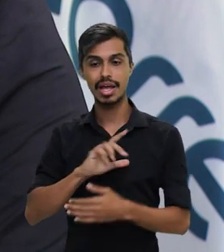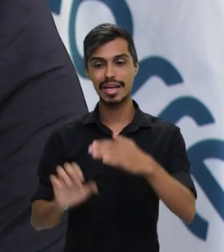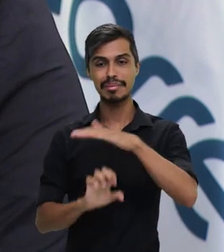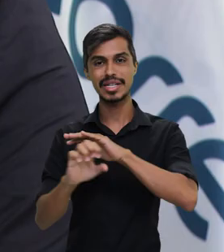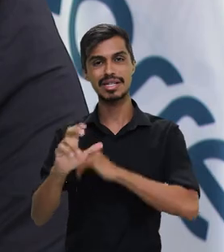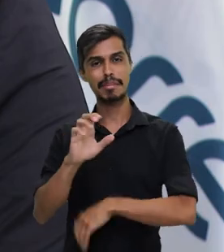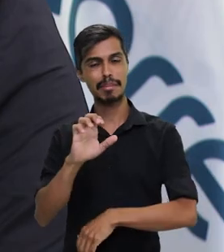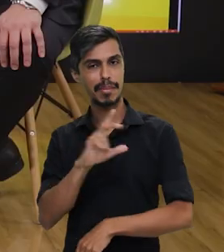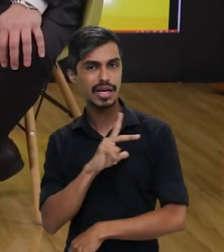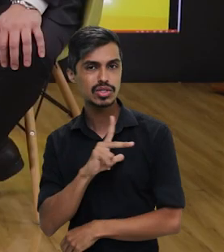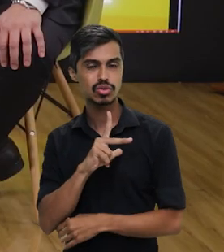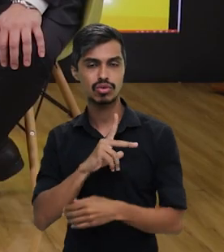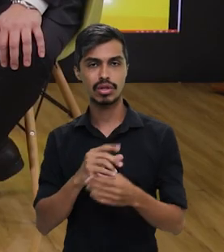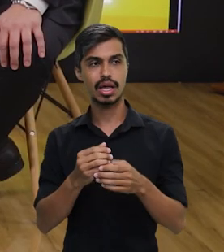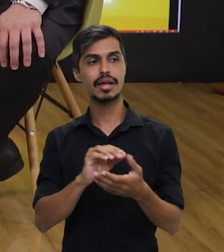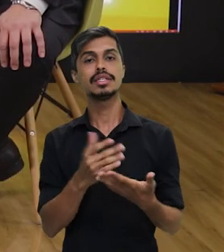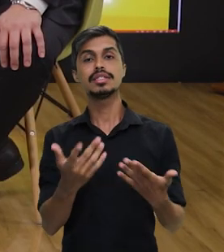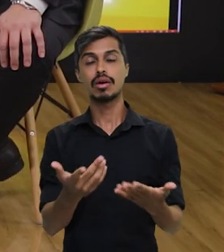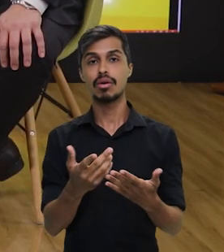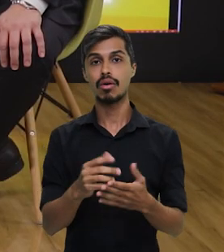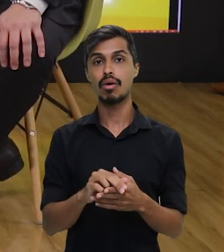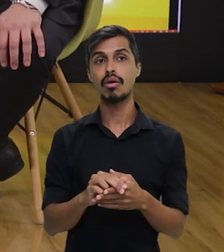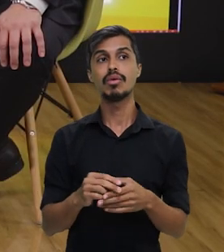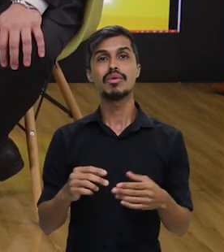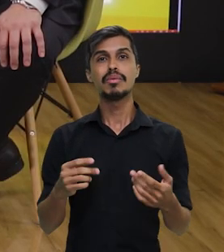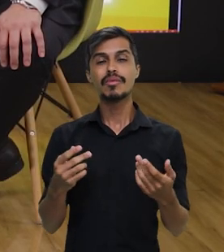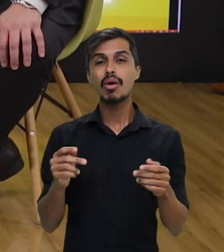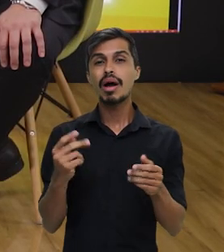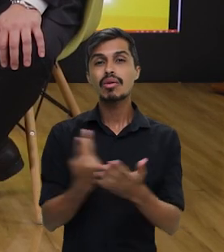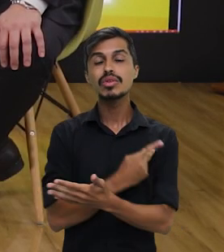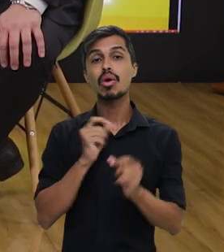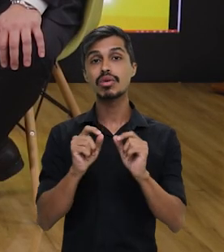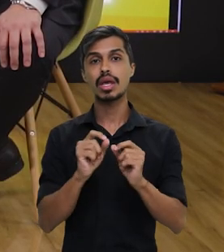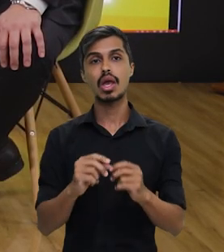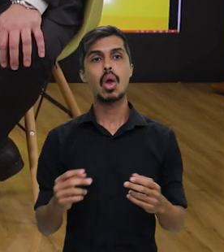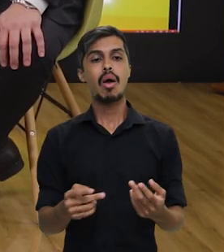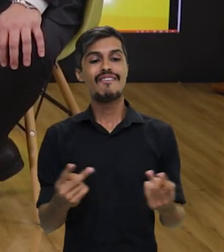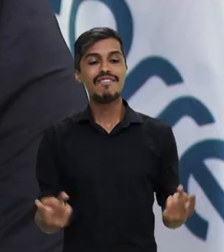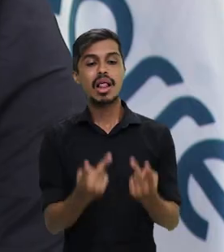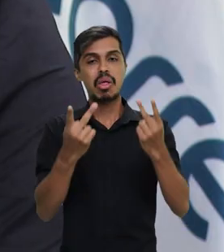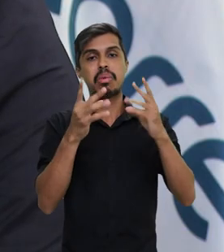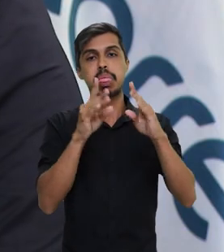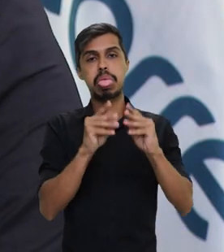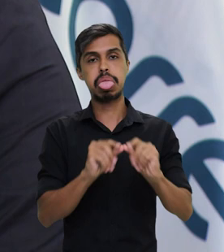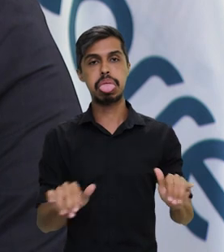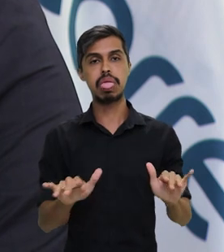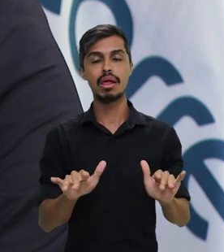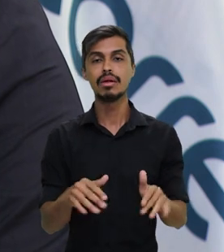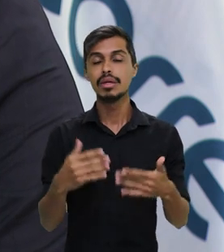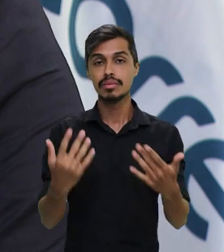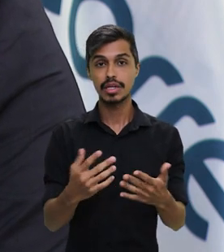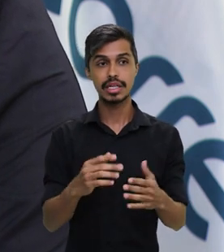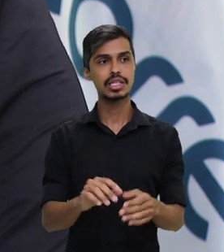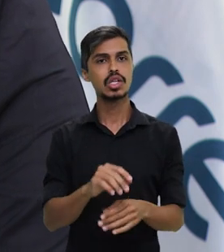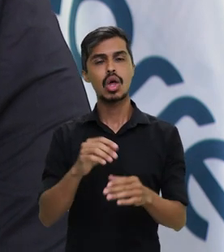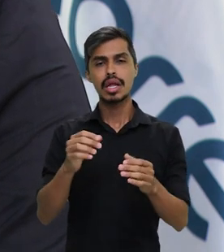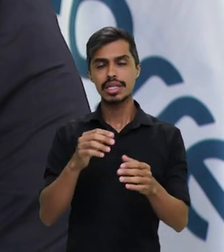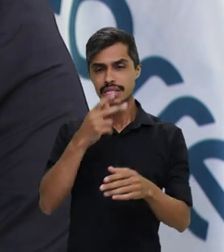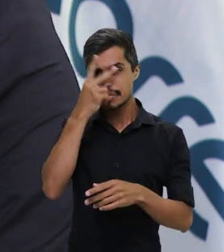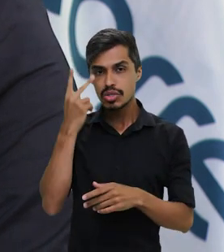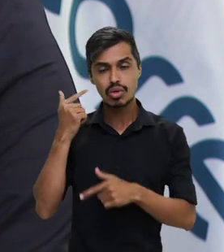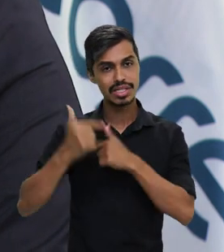geralmente é essa mesmo, de desvalorização do ambiente interno corporativo, desvalorização do quadro funcional,